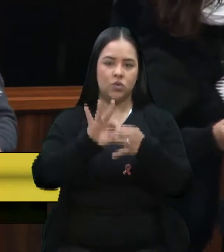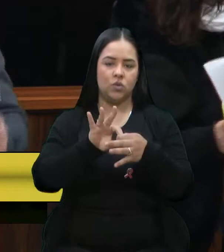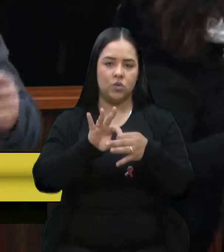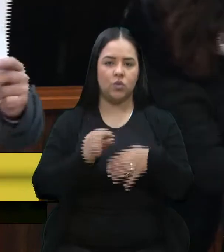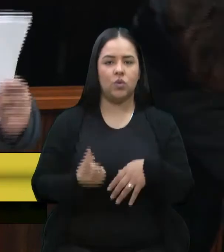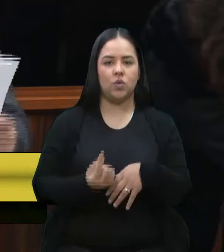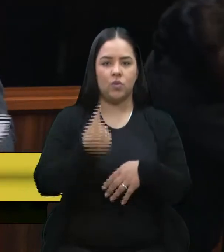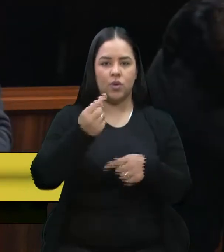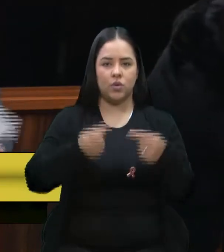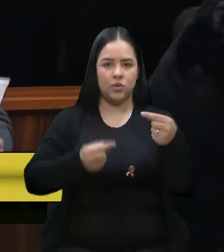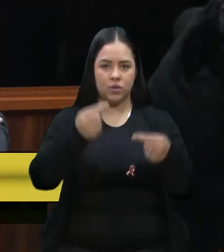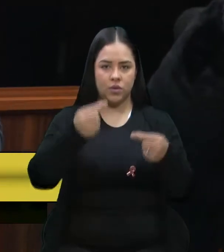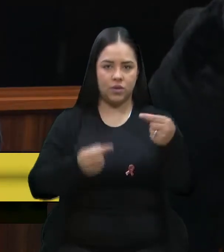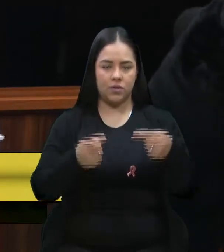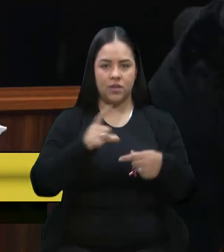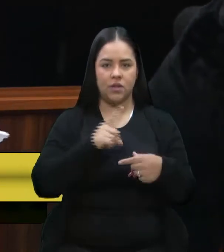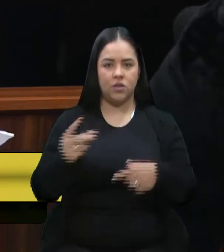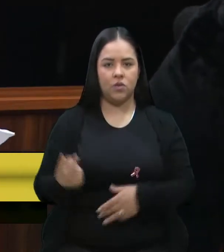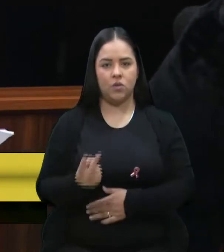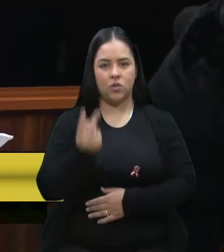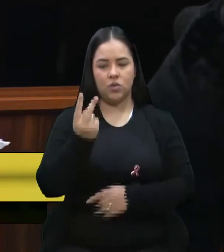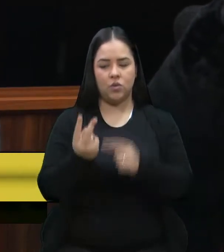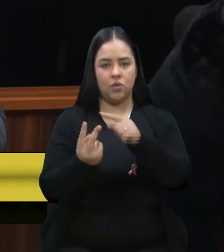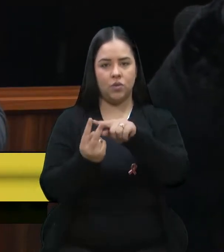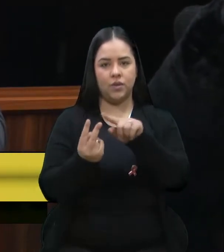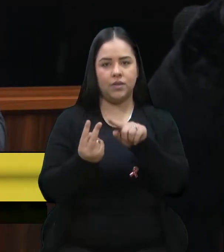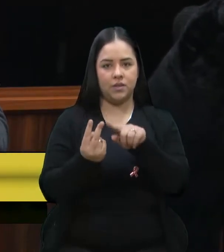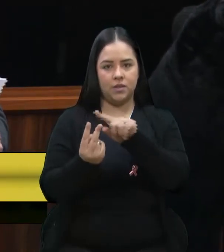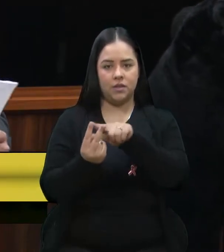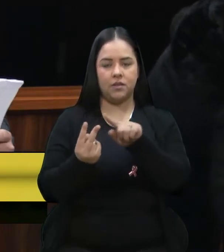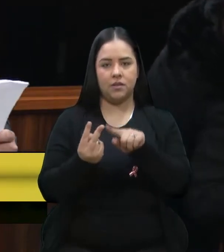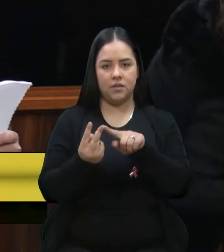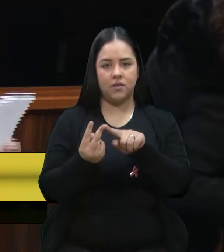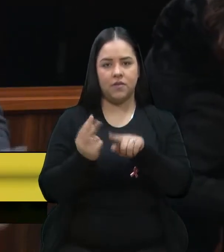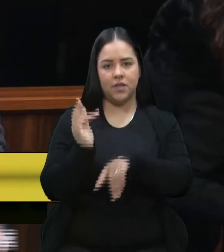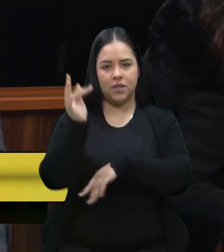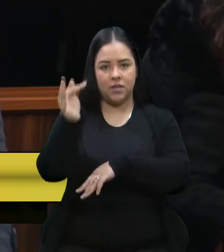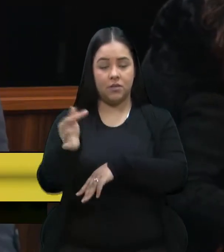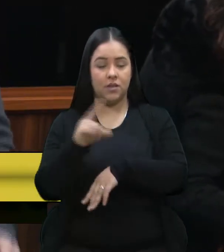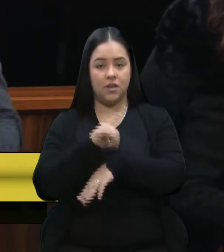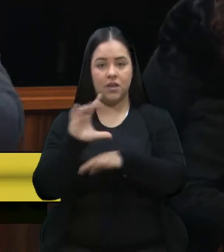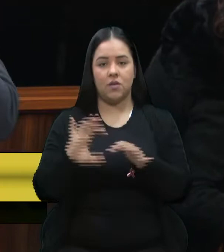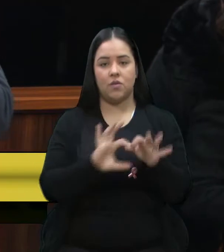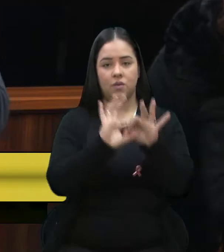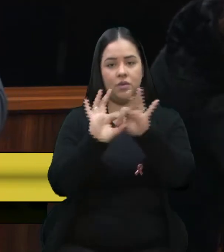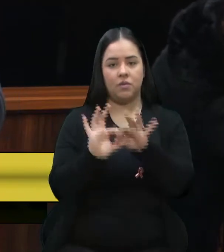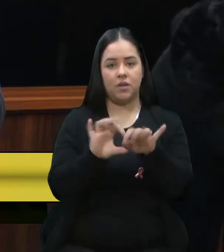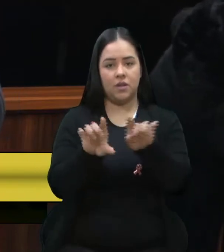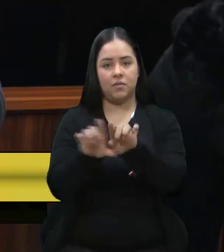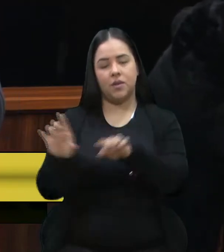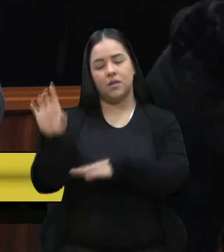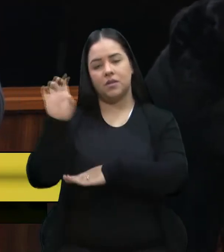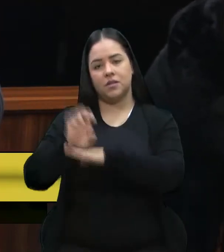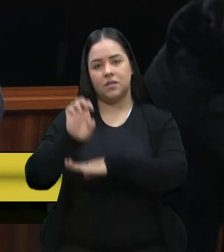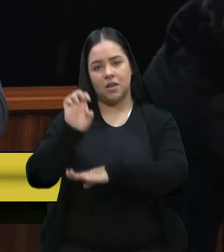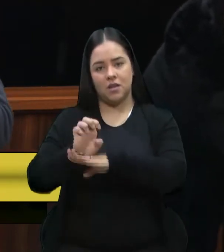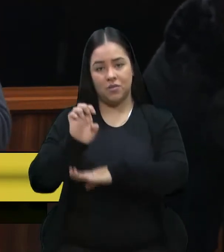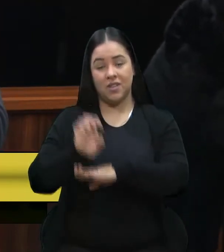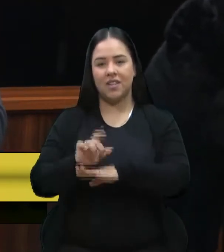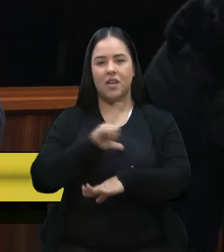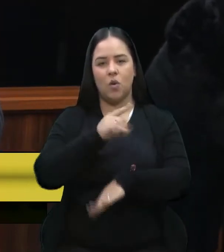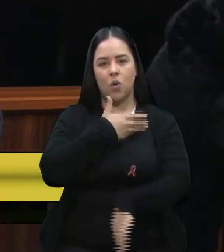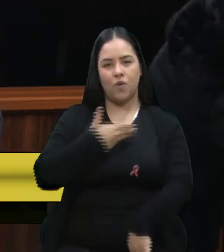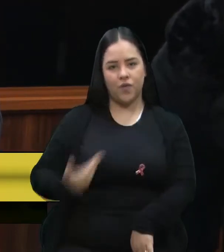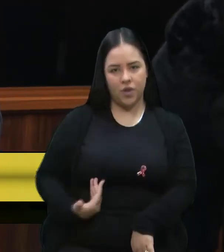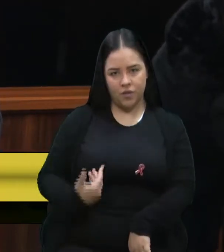entre esses dois entes federados, a União e os Estados, e